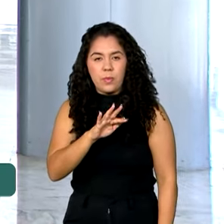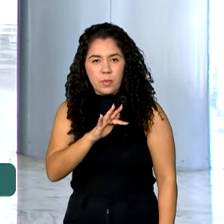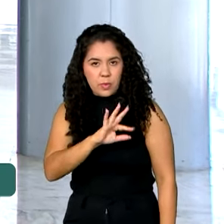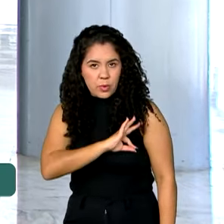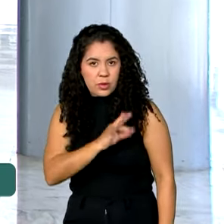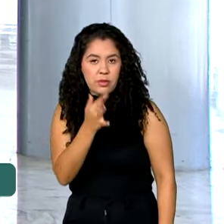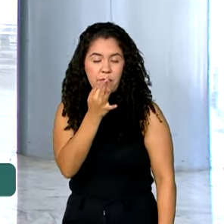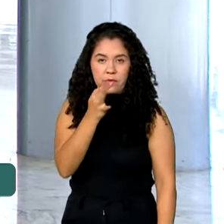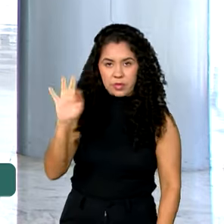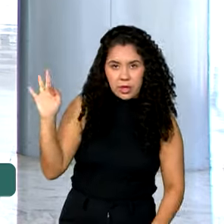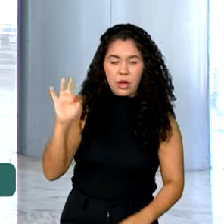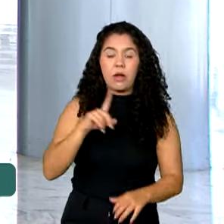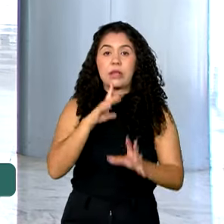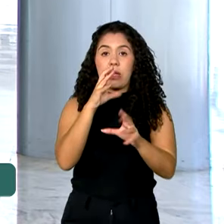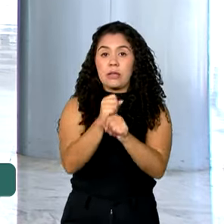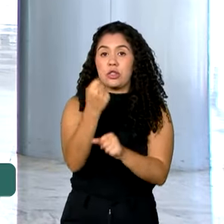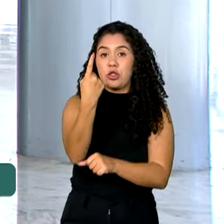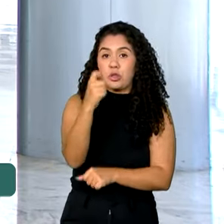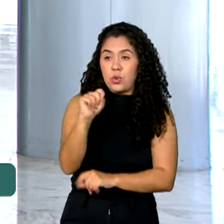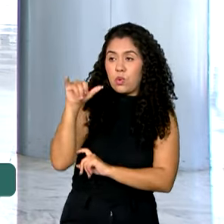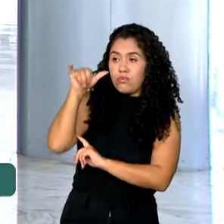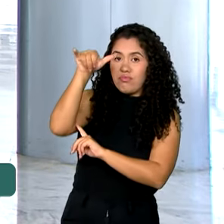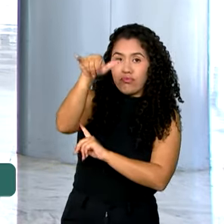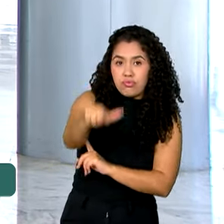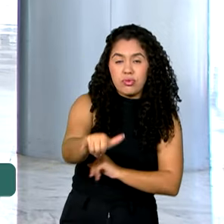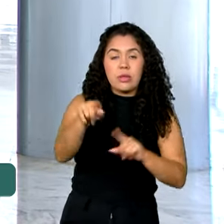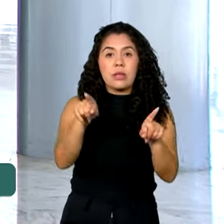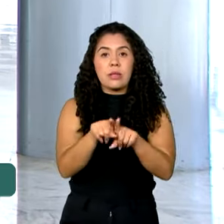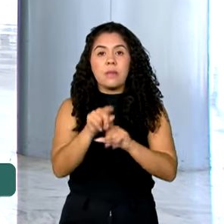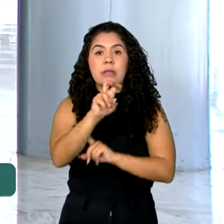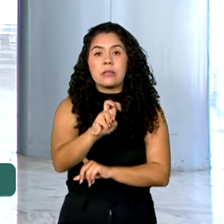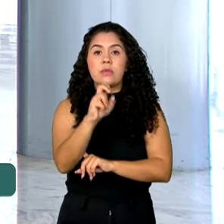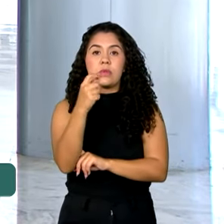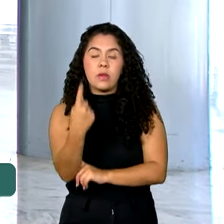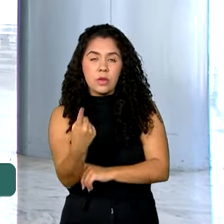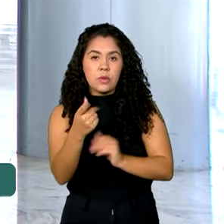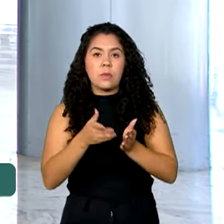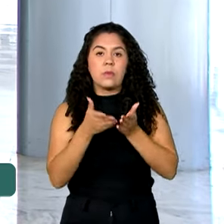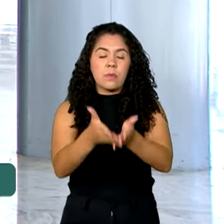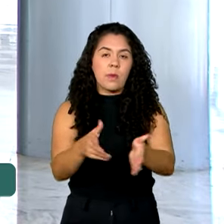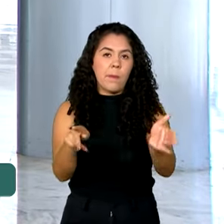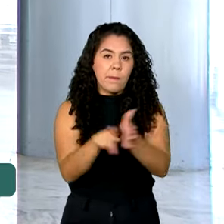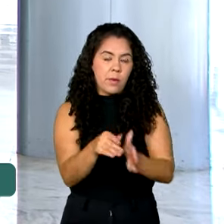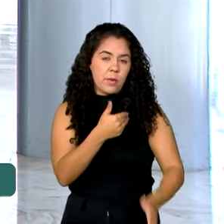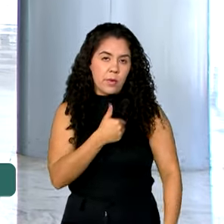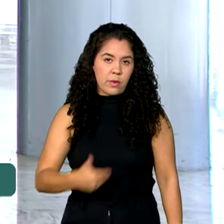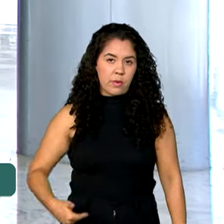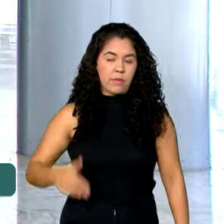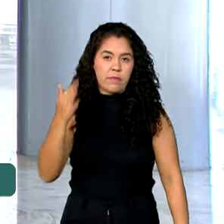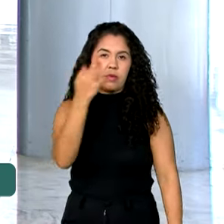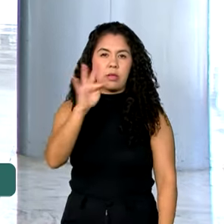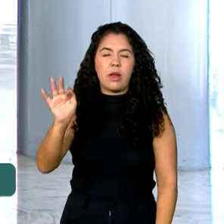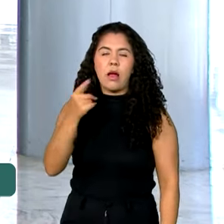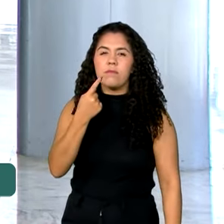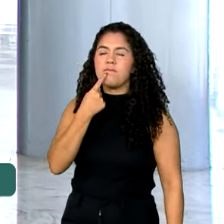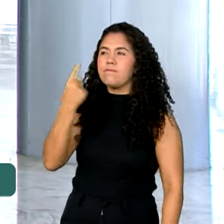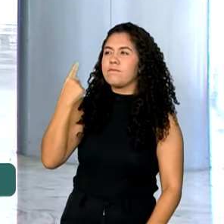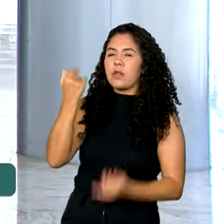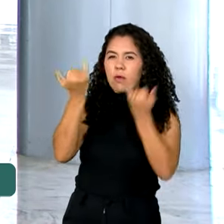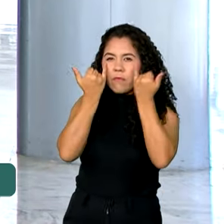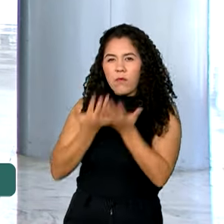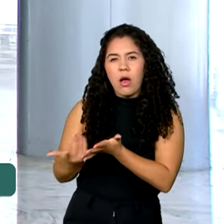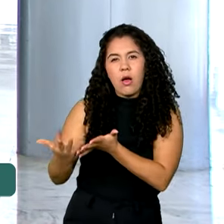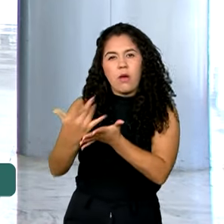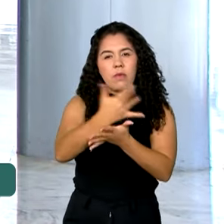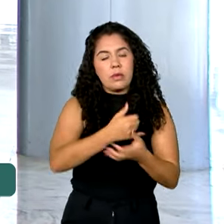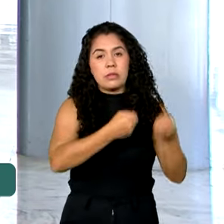apoio de 18 aeronaves e 51 embarcações do governo federal. De acordo com o último balanço, 90%